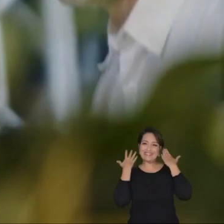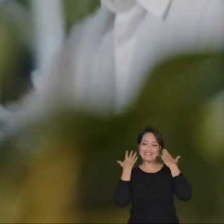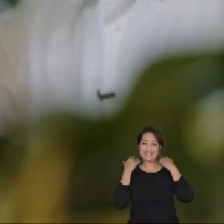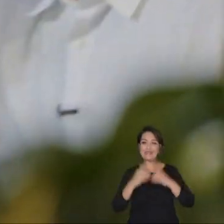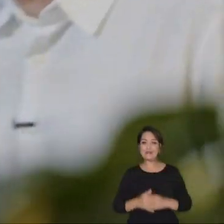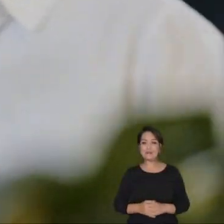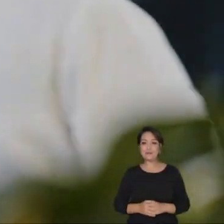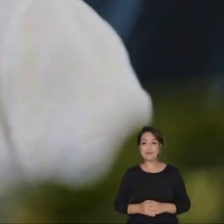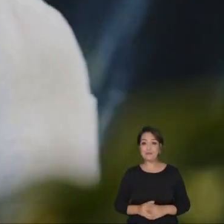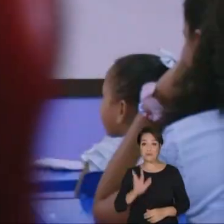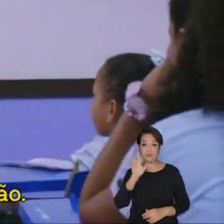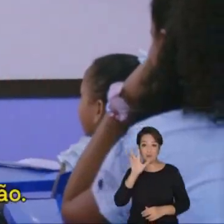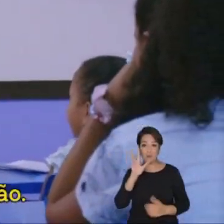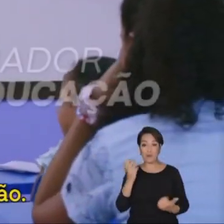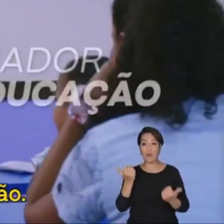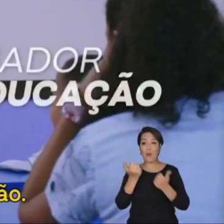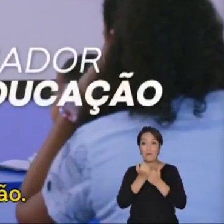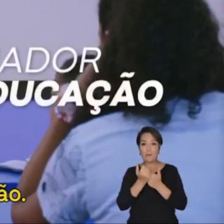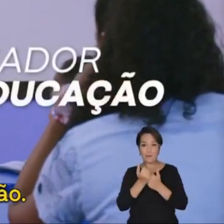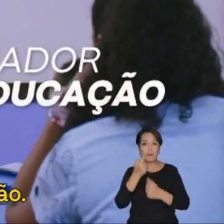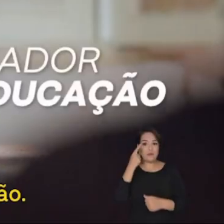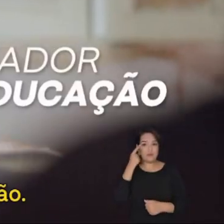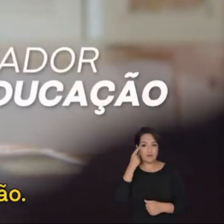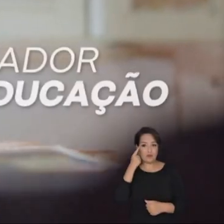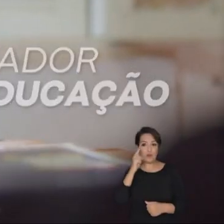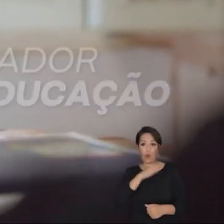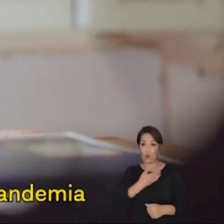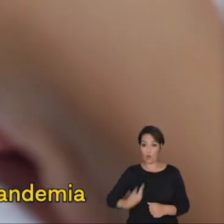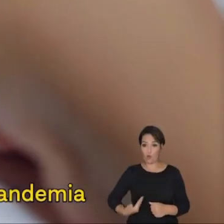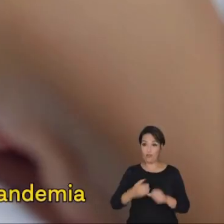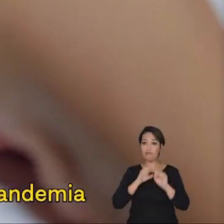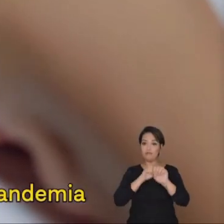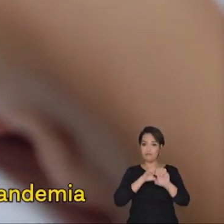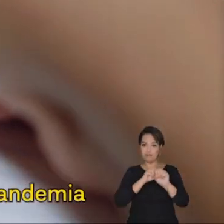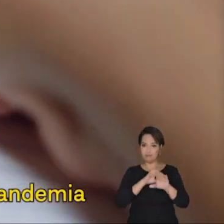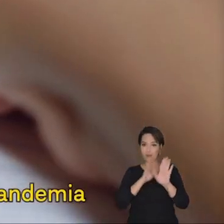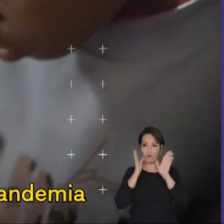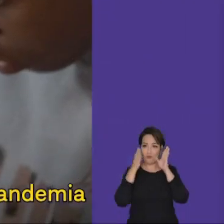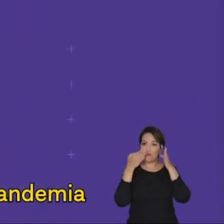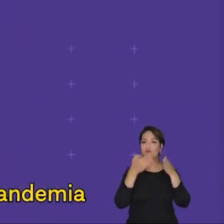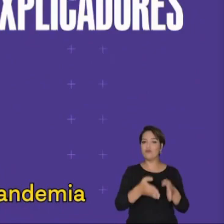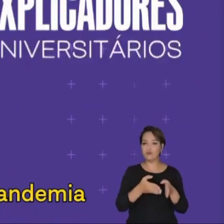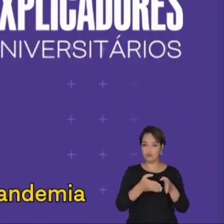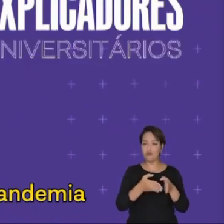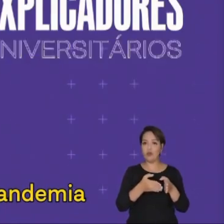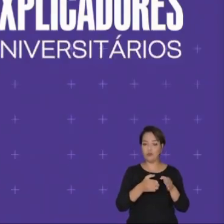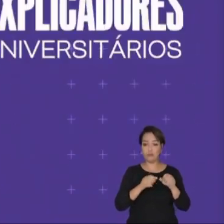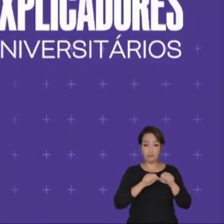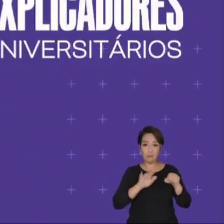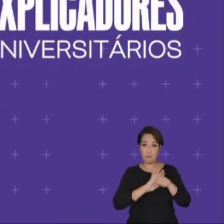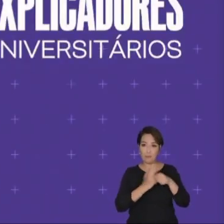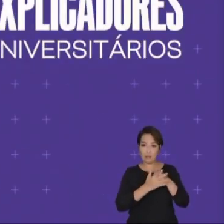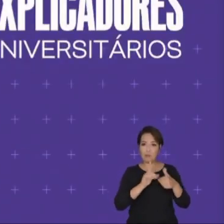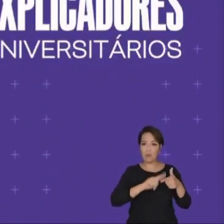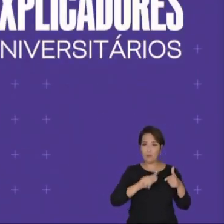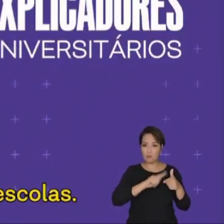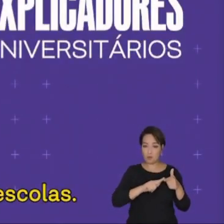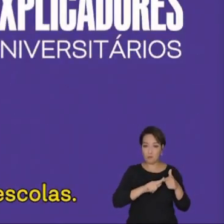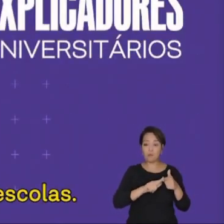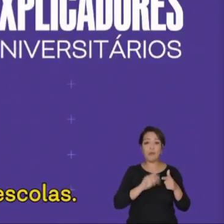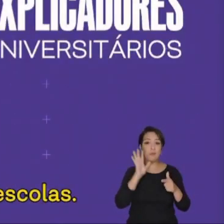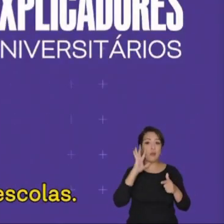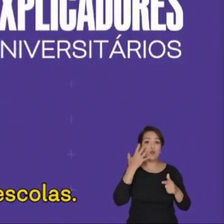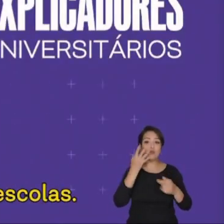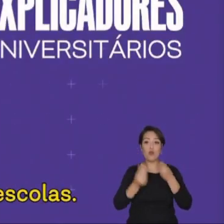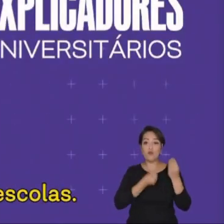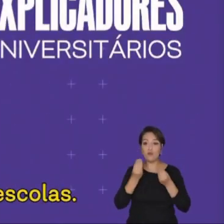Freixo é candidato do Lula e vai ser o governador da educação. Ele vai recuperar o tempo perdido na pandemia, contratando universitários para